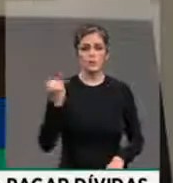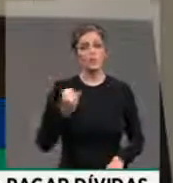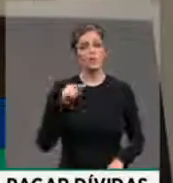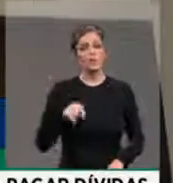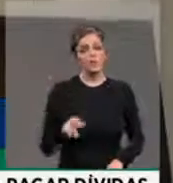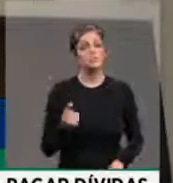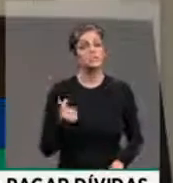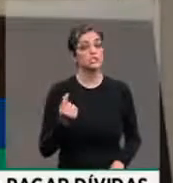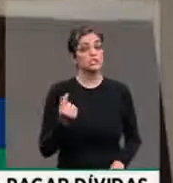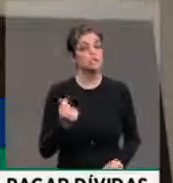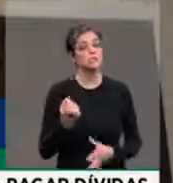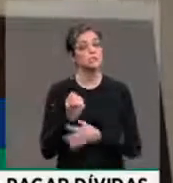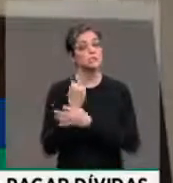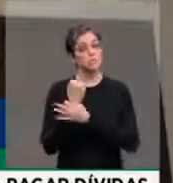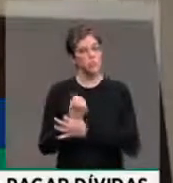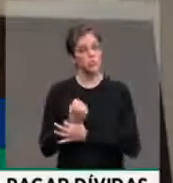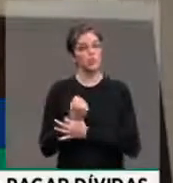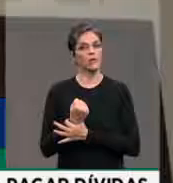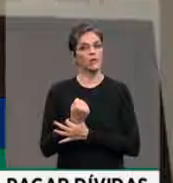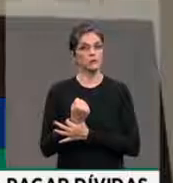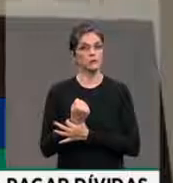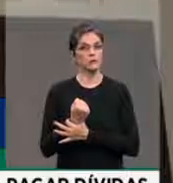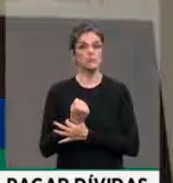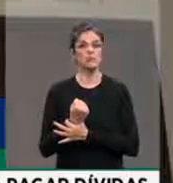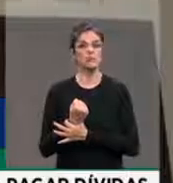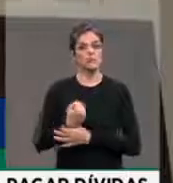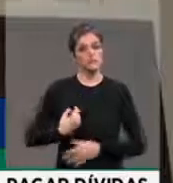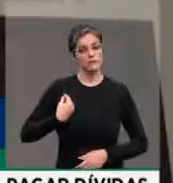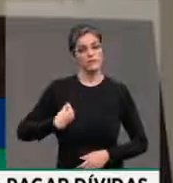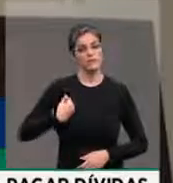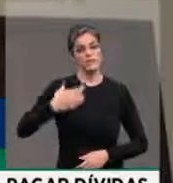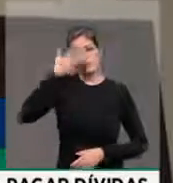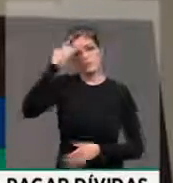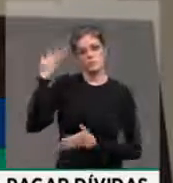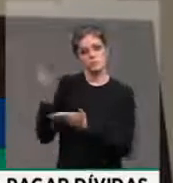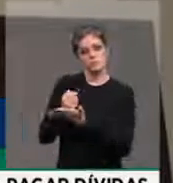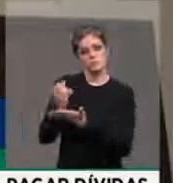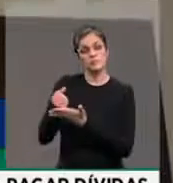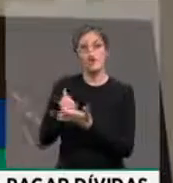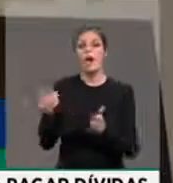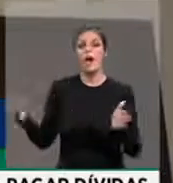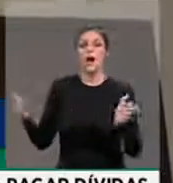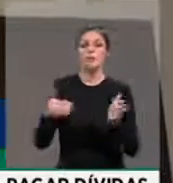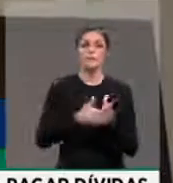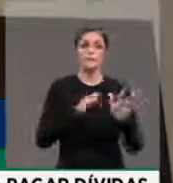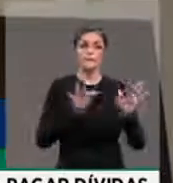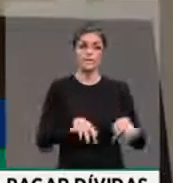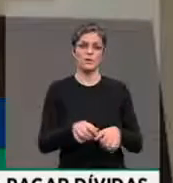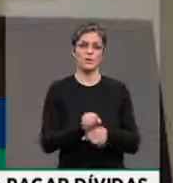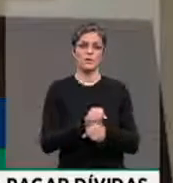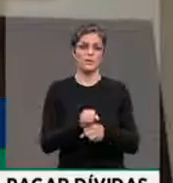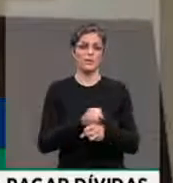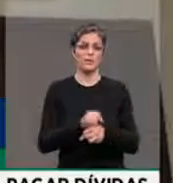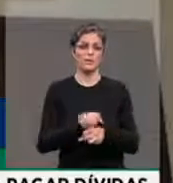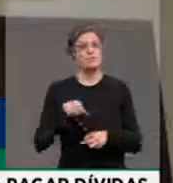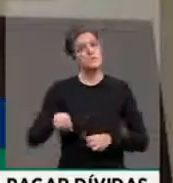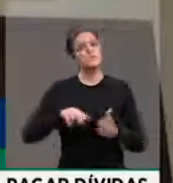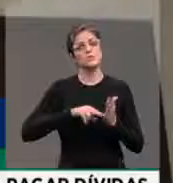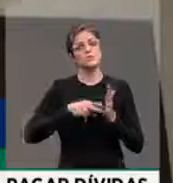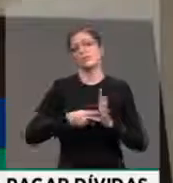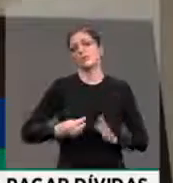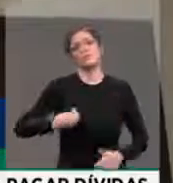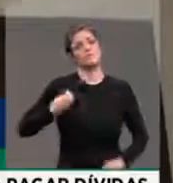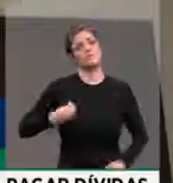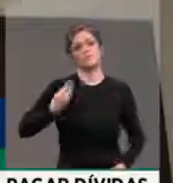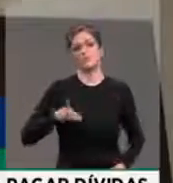valor. É muito importante garantir que esse valor vá além, vá até o final do ano, no mínimo. Porque isso vai garantir vida. E é isso que o